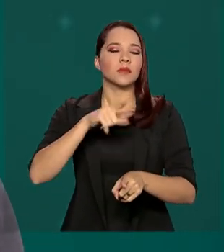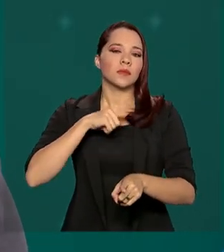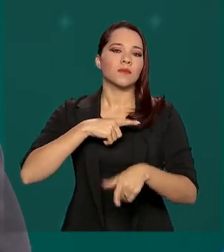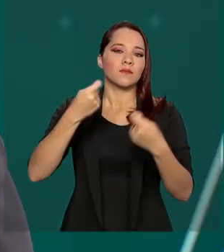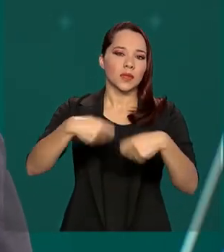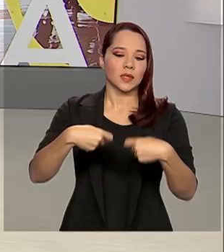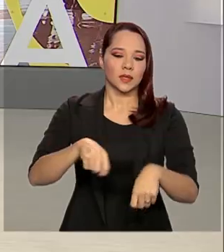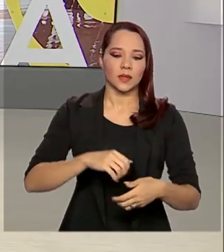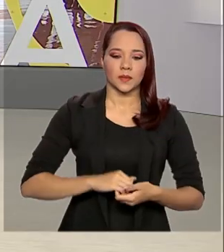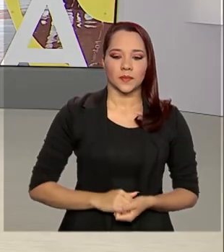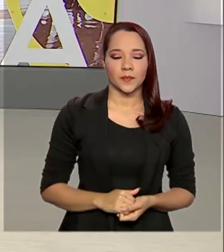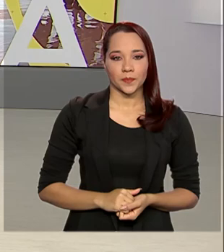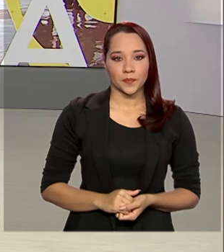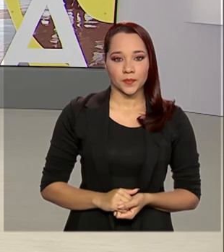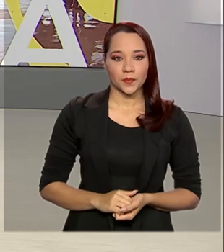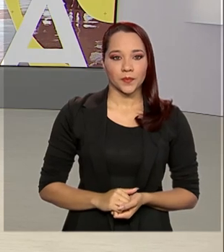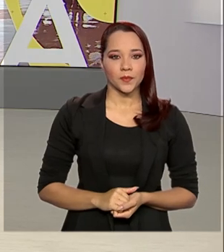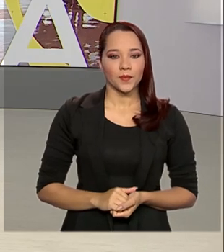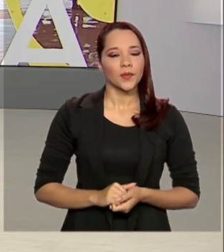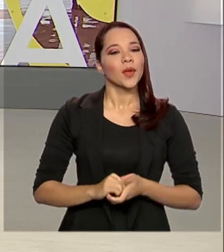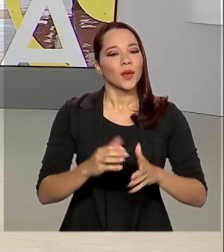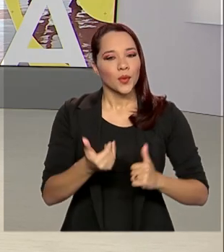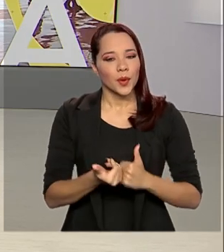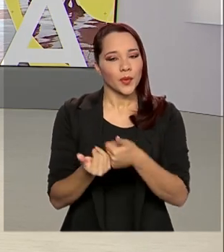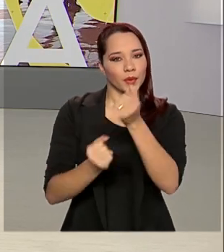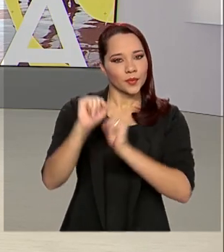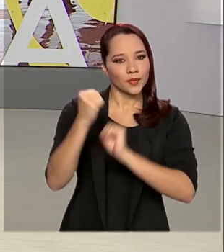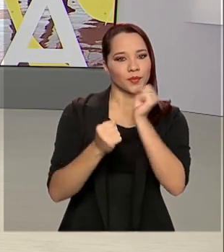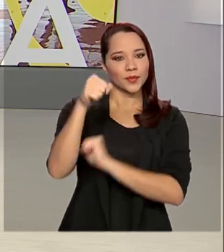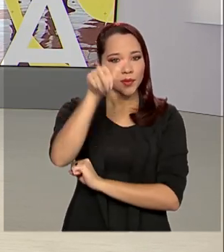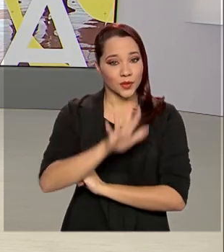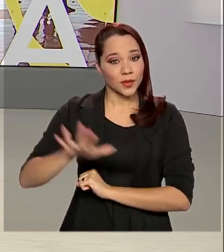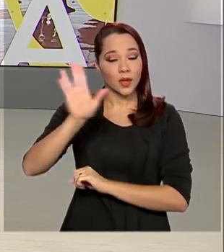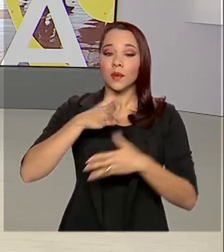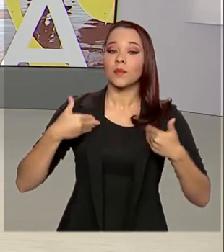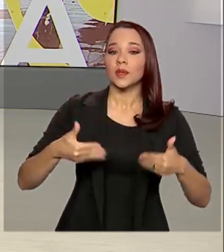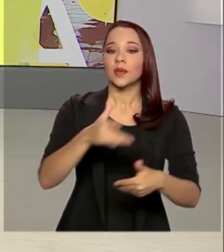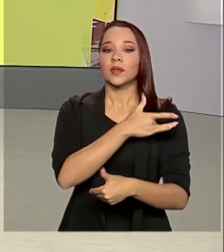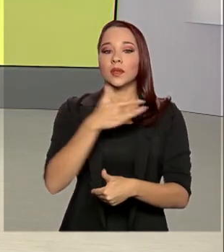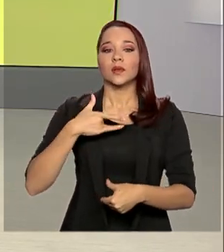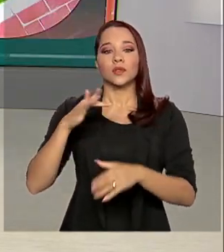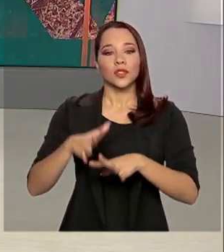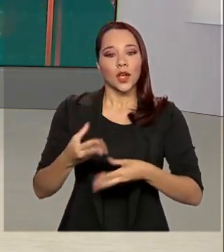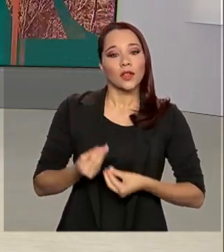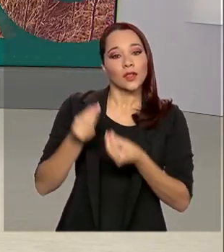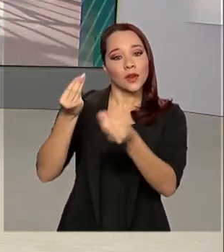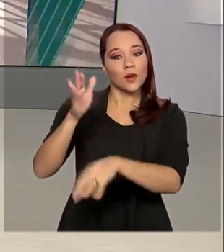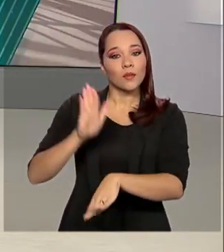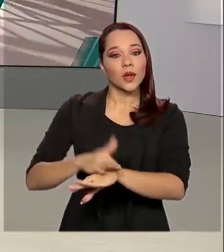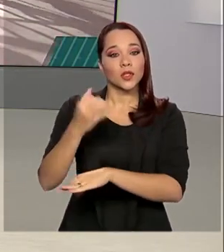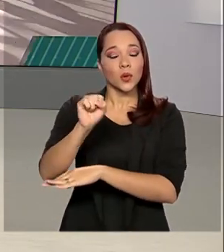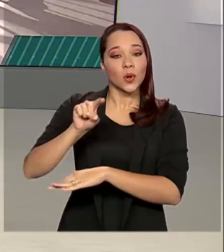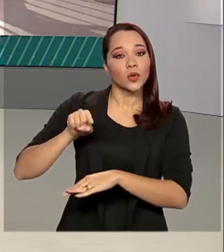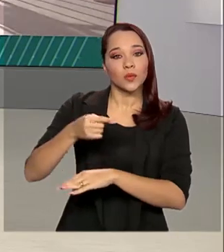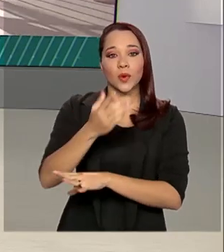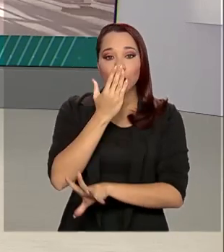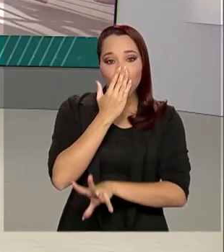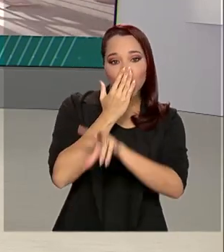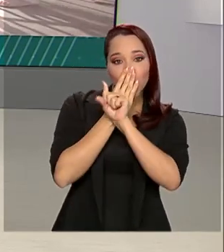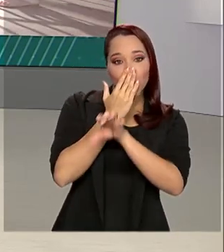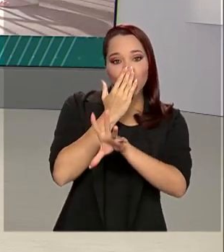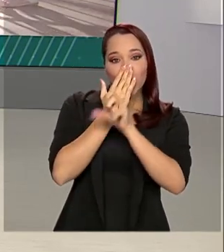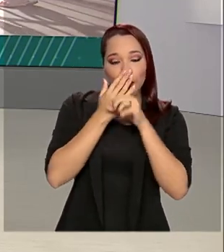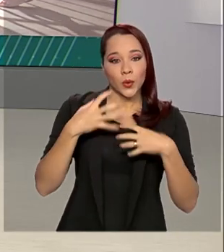necessidade. Com o apoio da indústria nacional, o Ministério da Saúde já entregou mais de 8 mil ventiladores